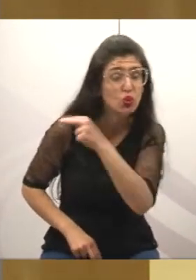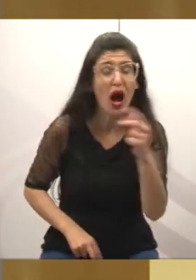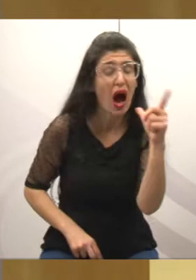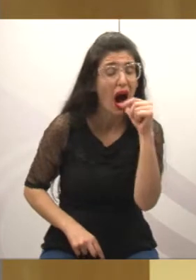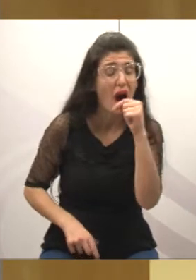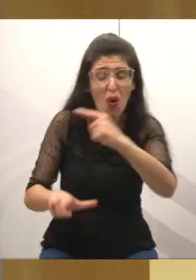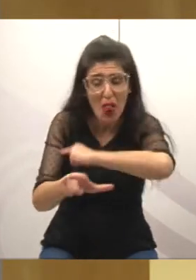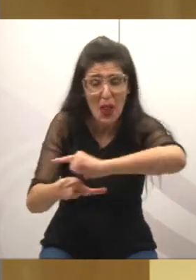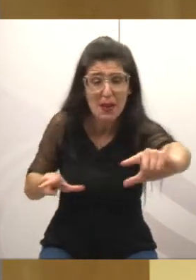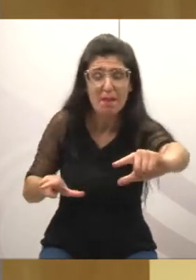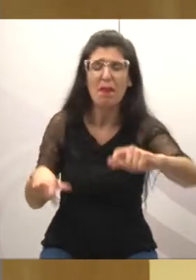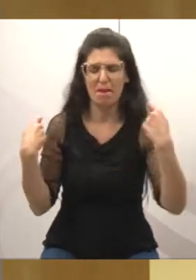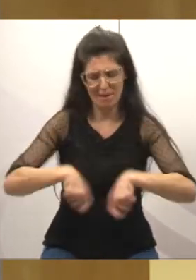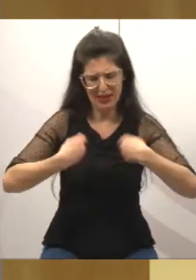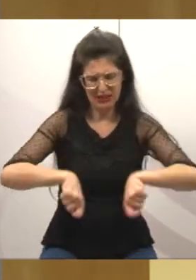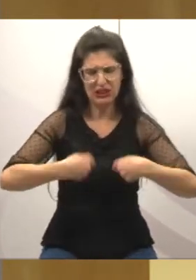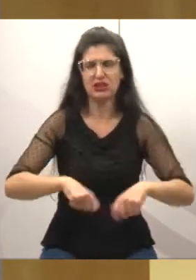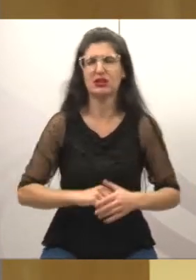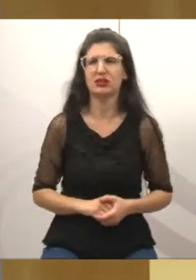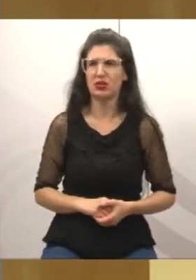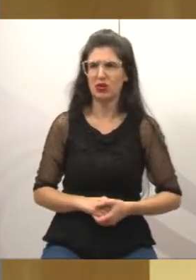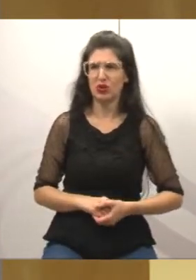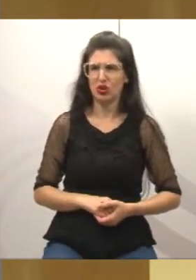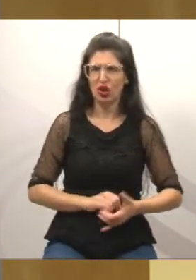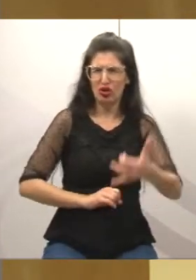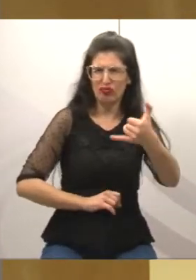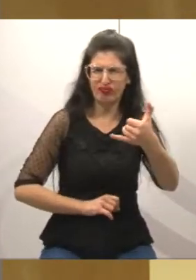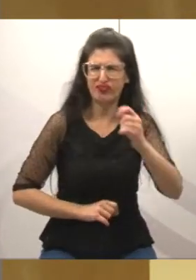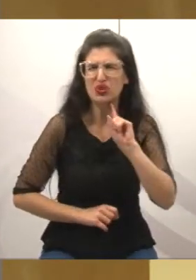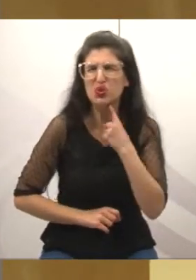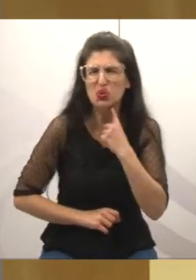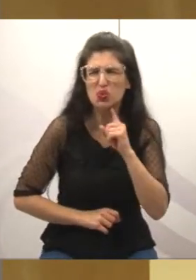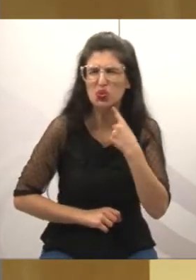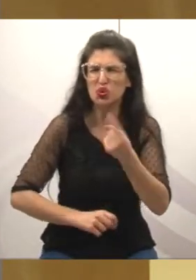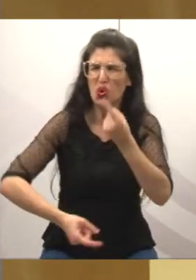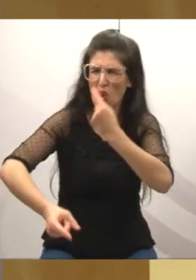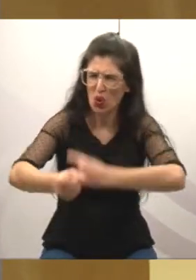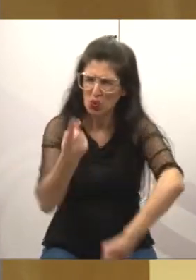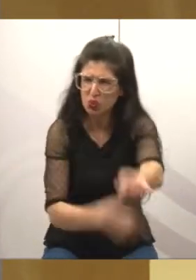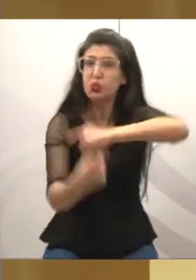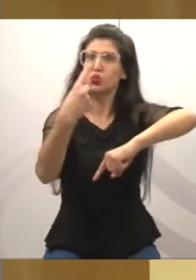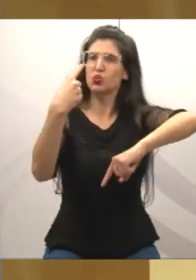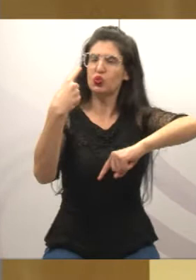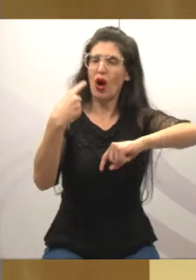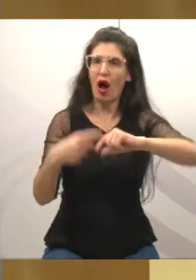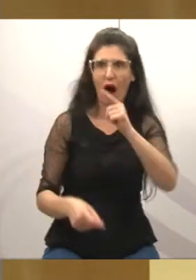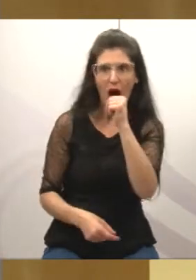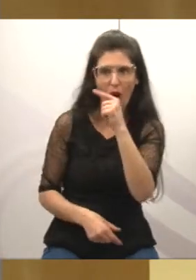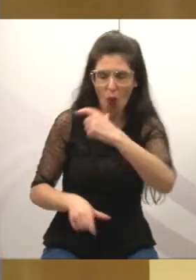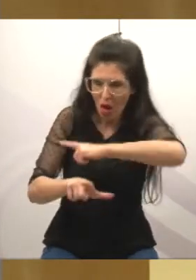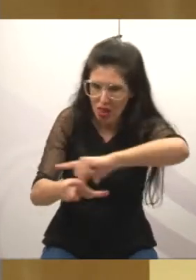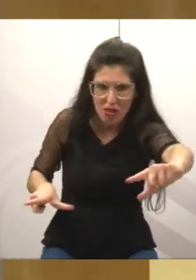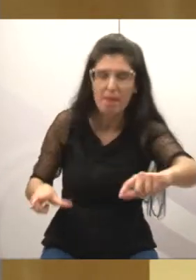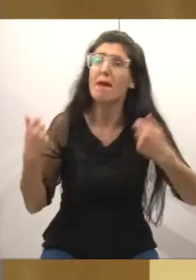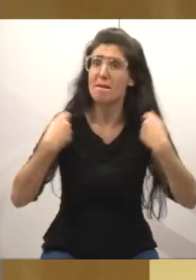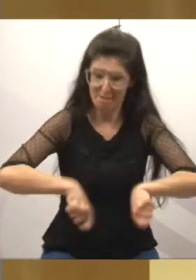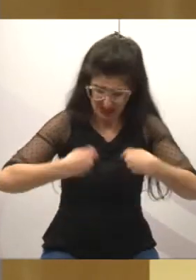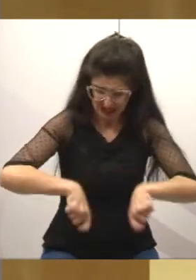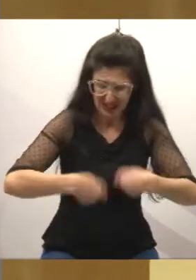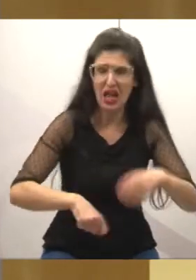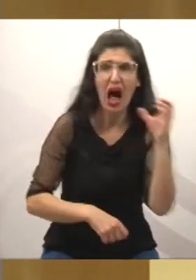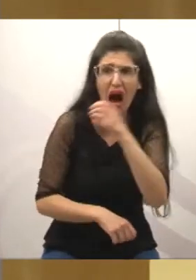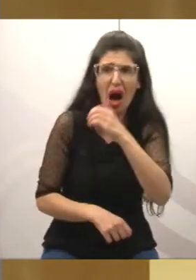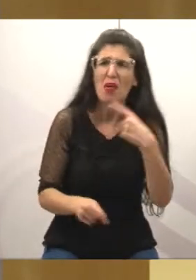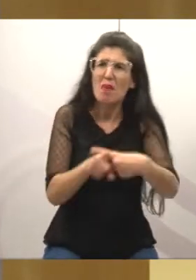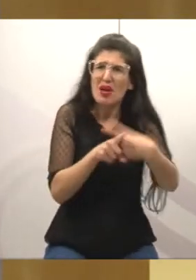potável e coleta de esgoto é meio ambiente. Então, não podemos admitir que uma comunidade tão próxima ao